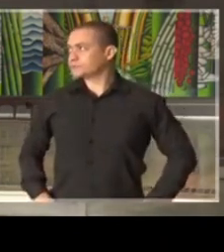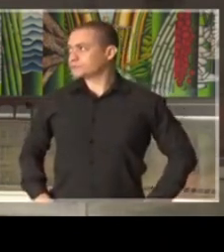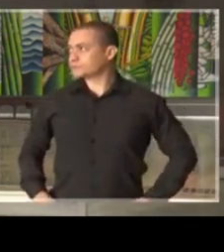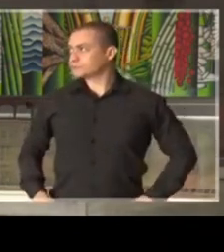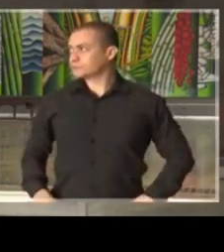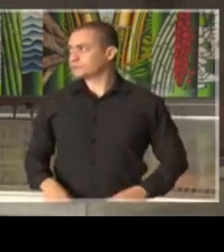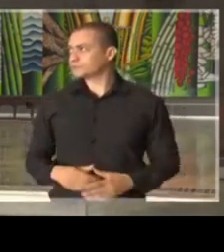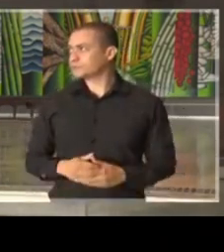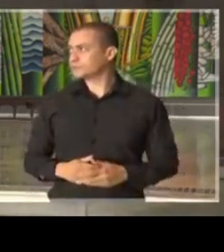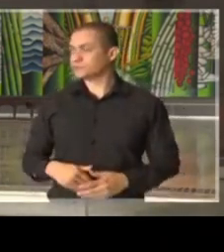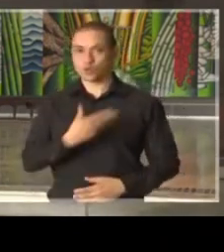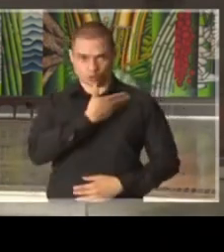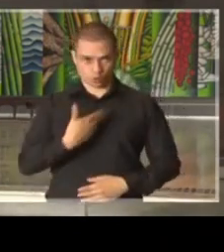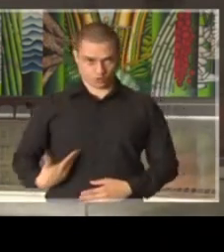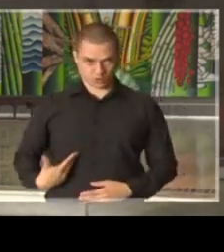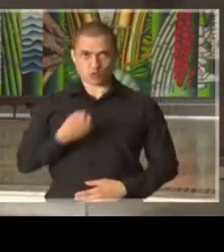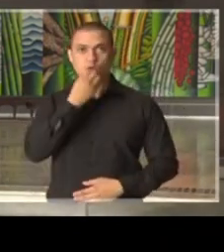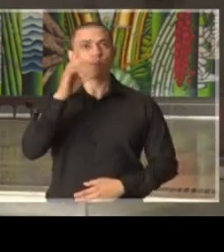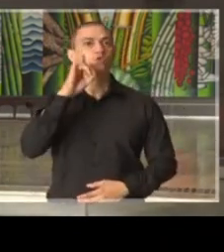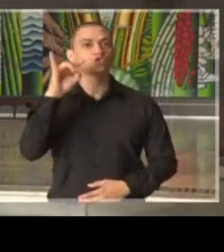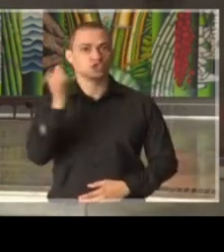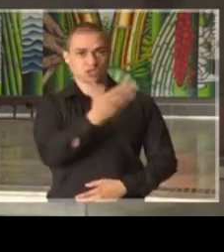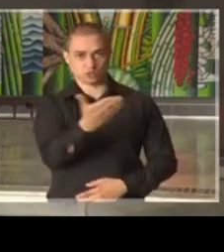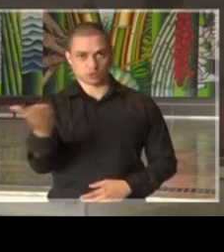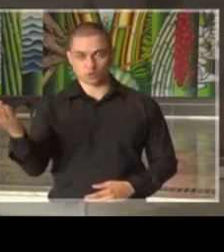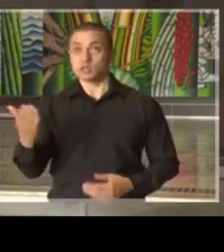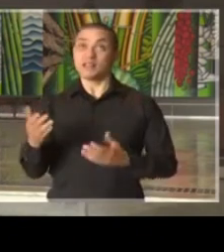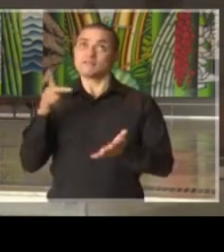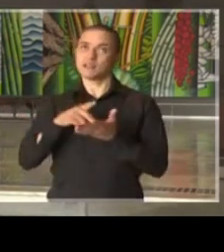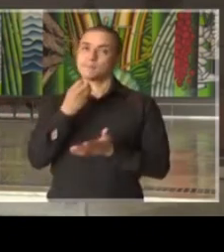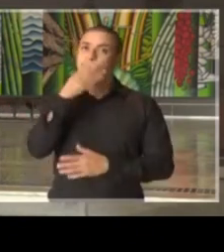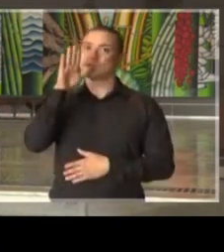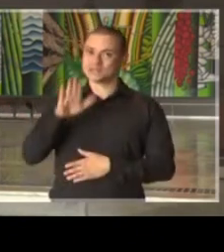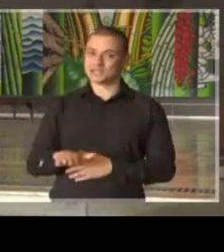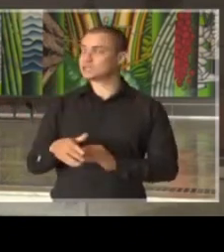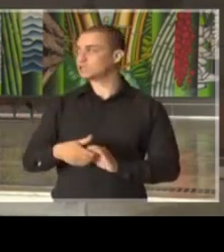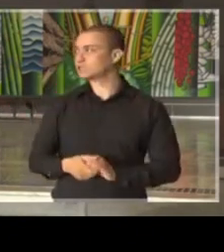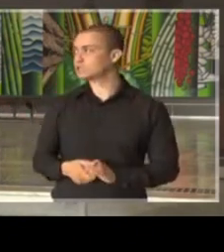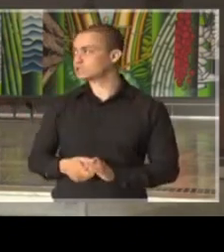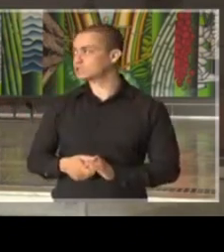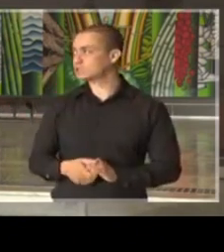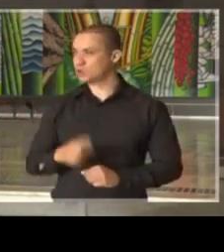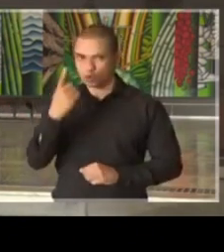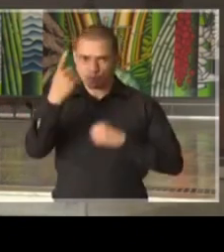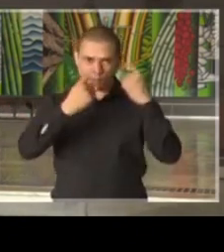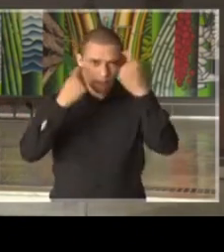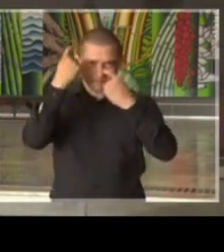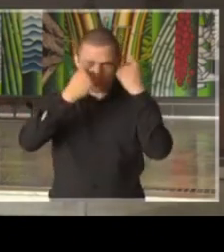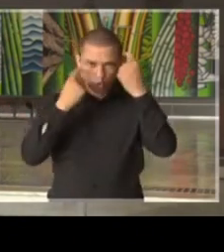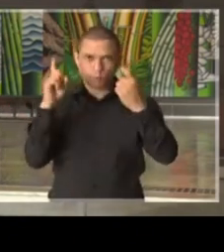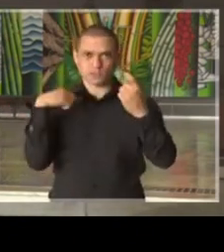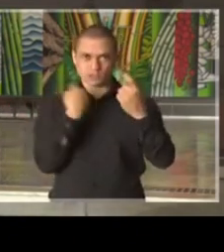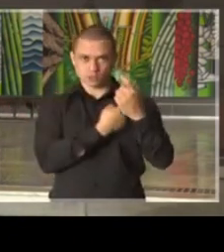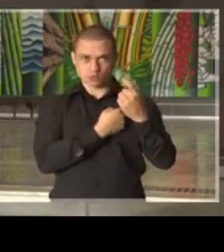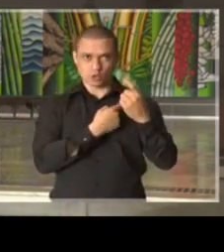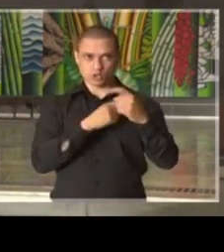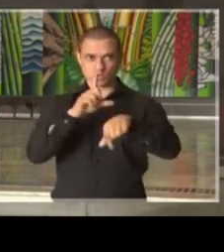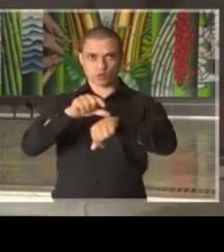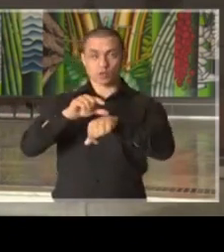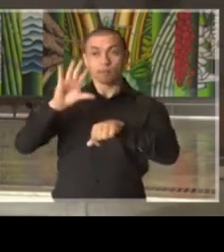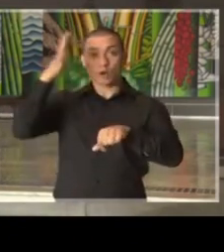Governador, muito bom dia a todos, melhor dizendo, boa tarde. É uma preocupação constante em relação a eventual